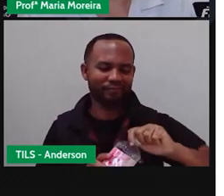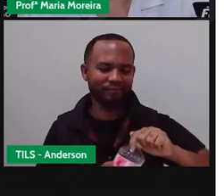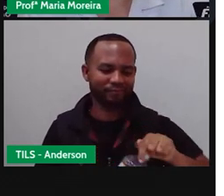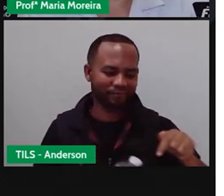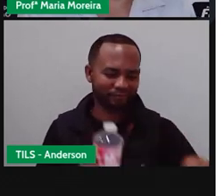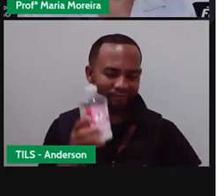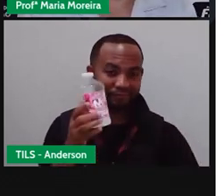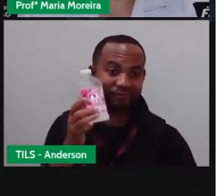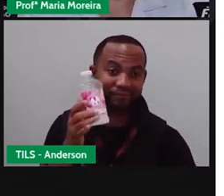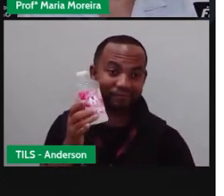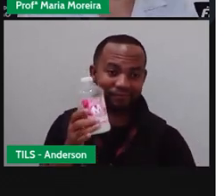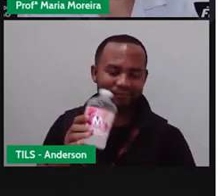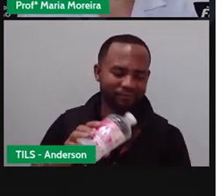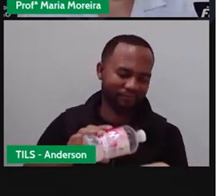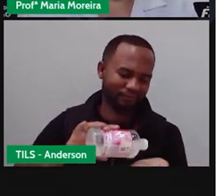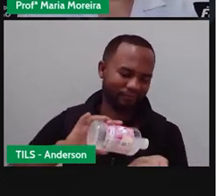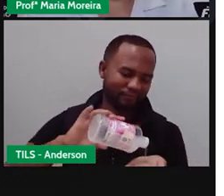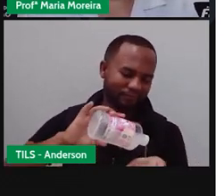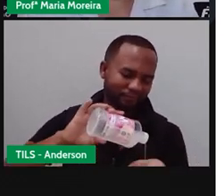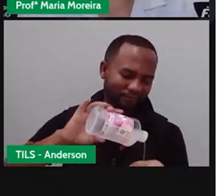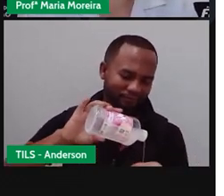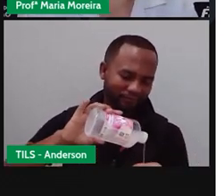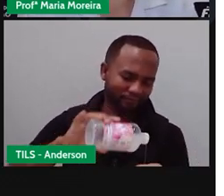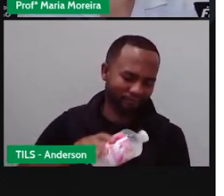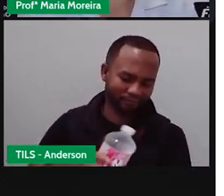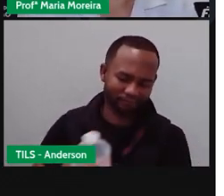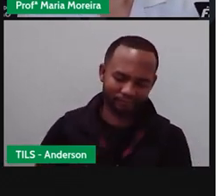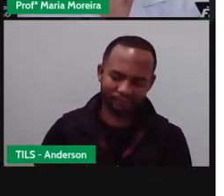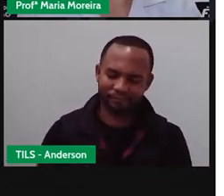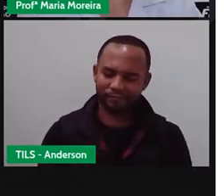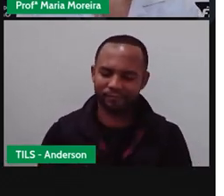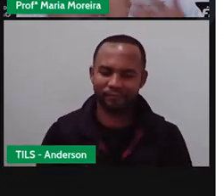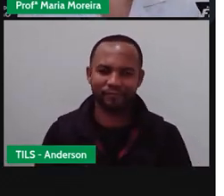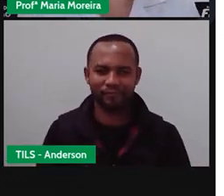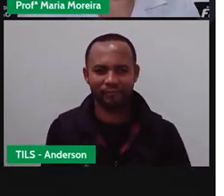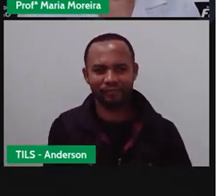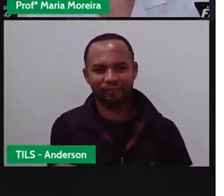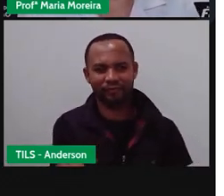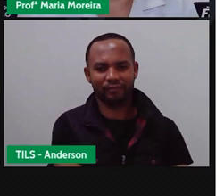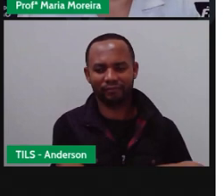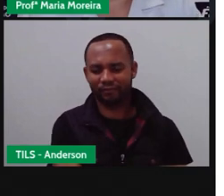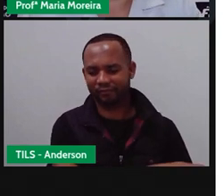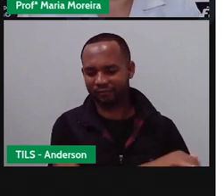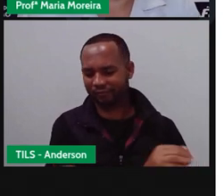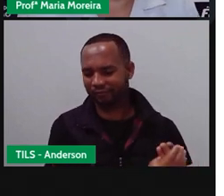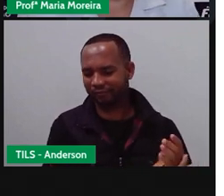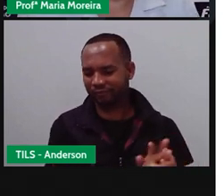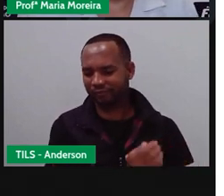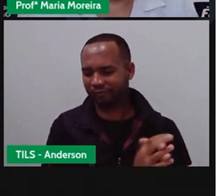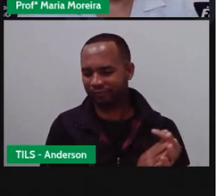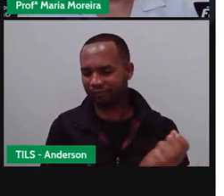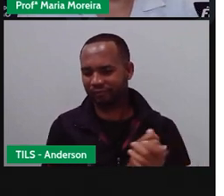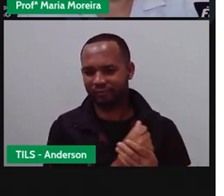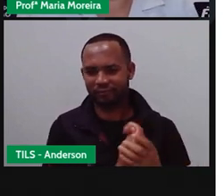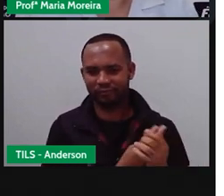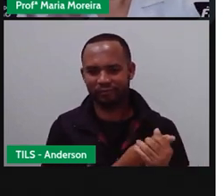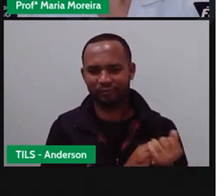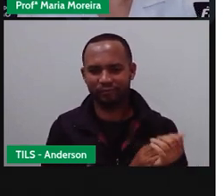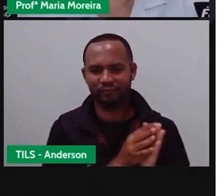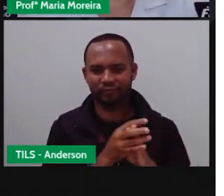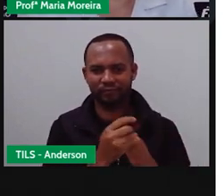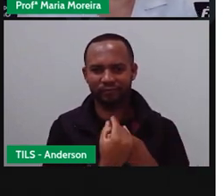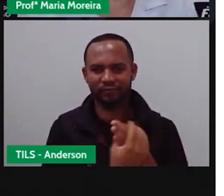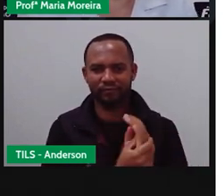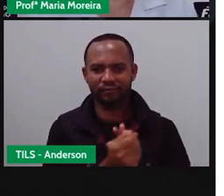tá, usem álcool em gel, usem máscara, se protejam, né, para que em breve possamos aí retornar às nossas aulas presenciais